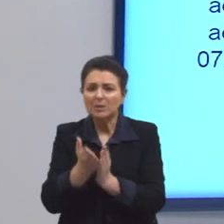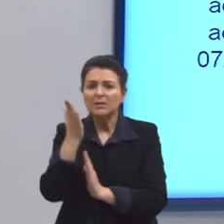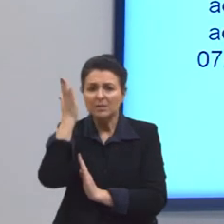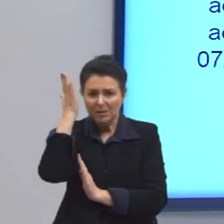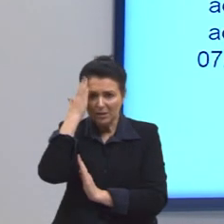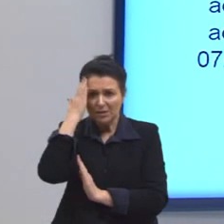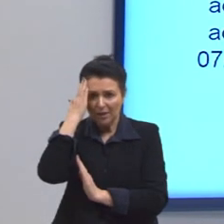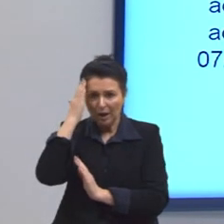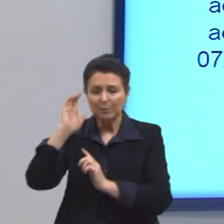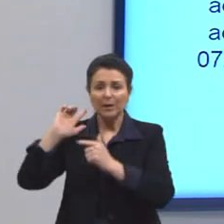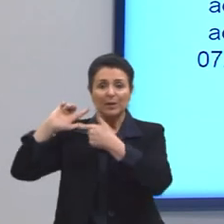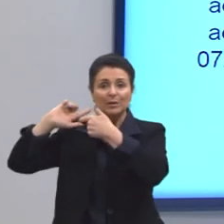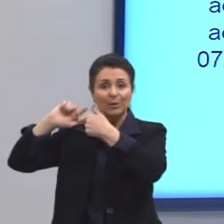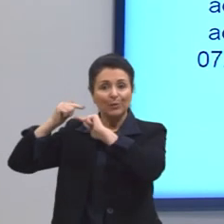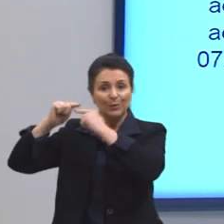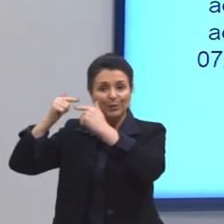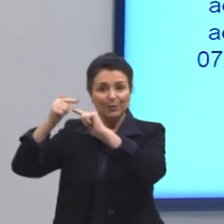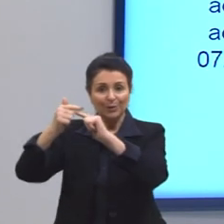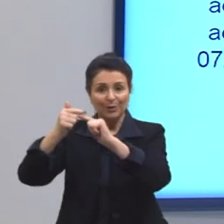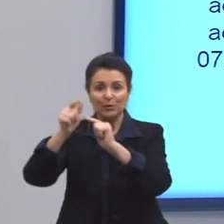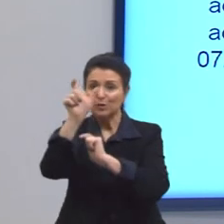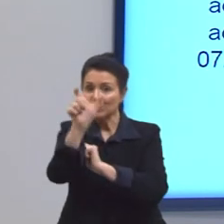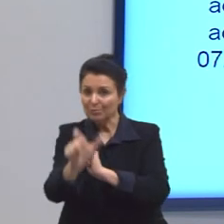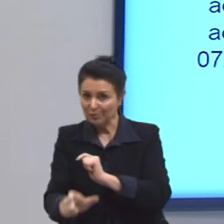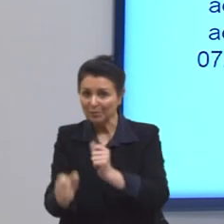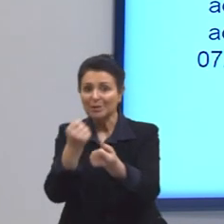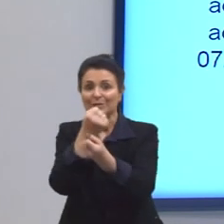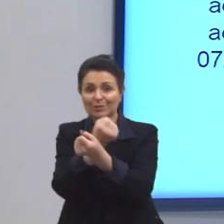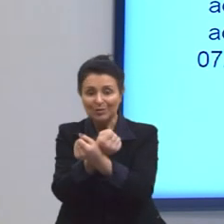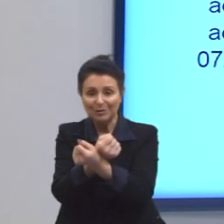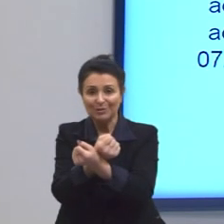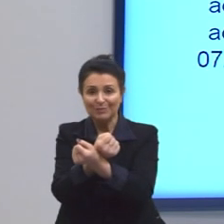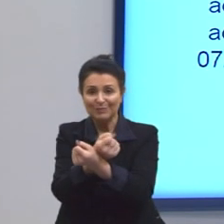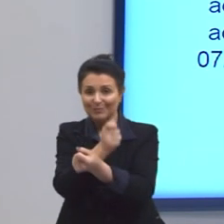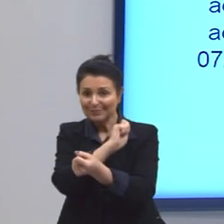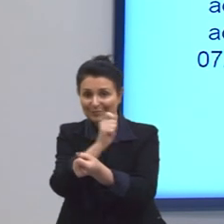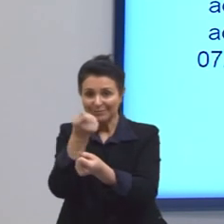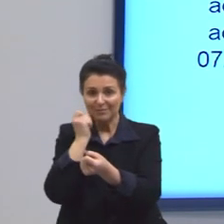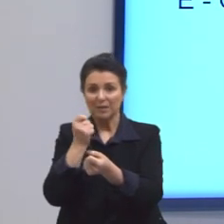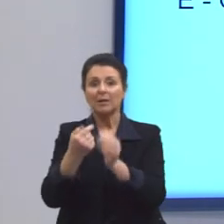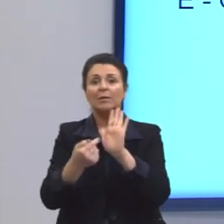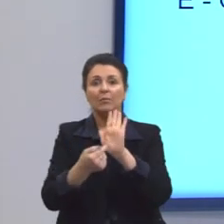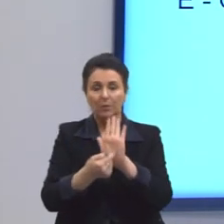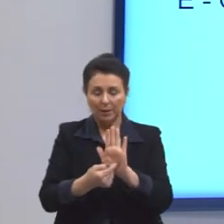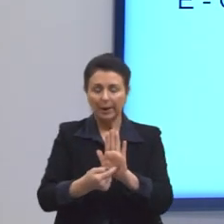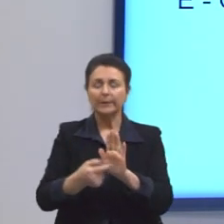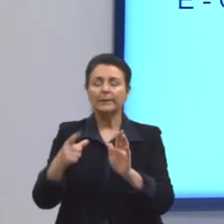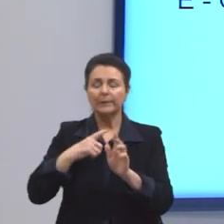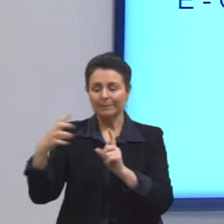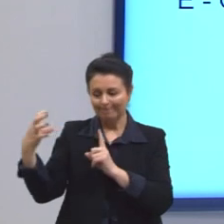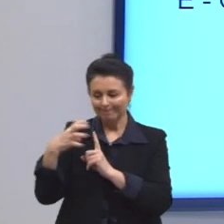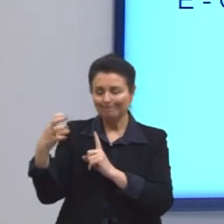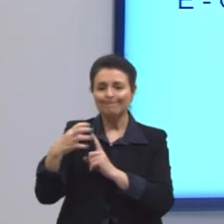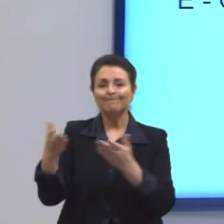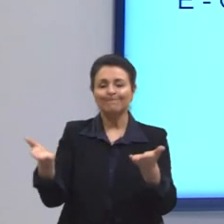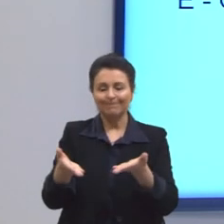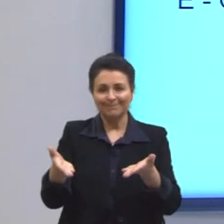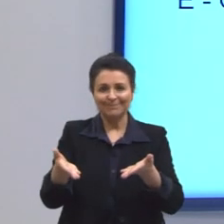delas são descendentes de pessoas que foram escravizadas. Então, mostrar que isso ainda afeta o nosso presente.